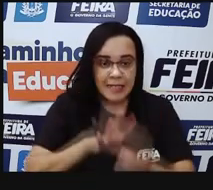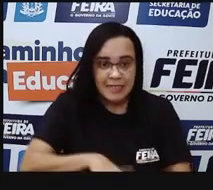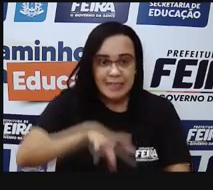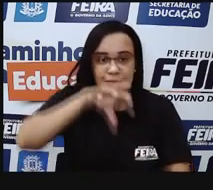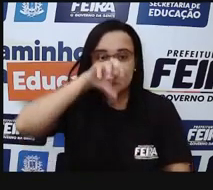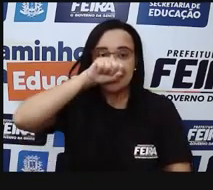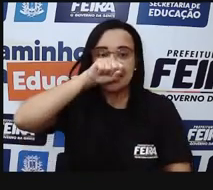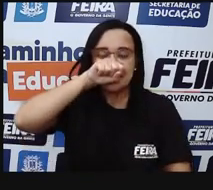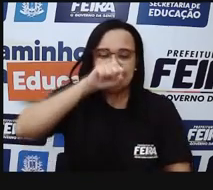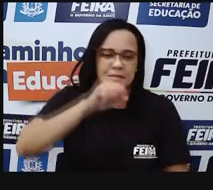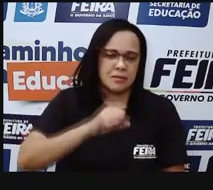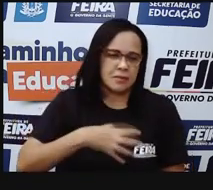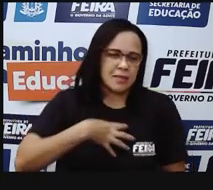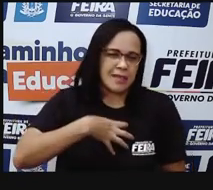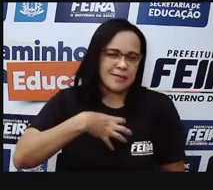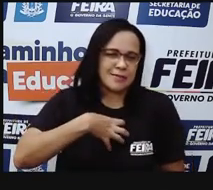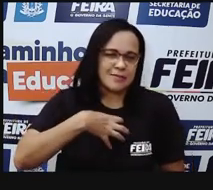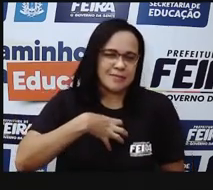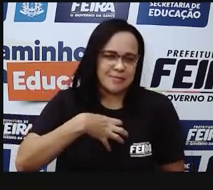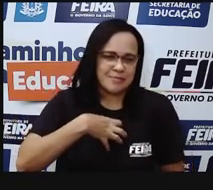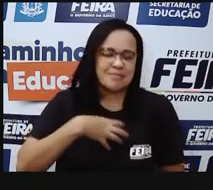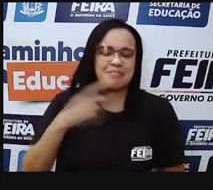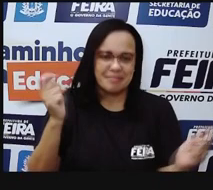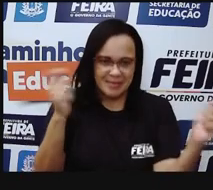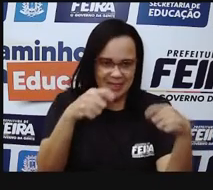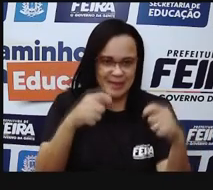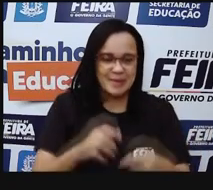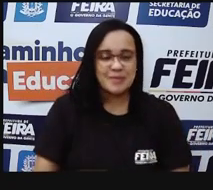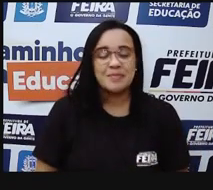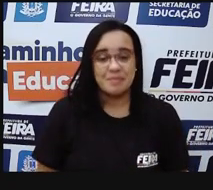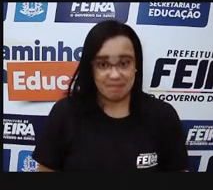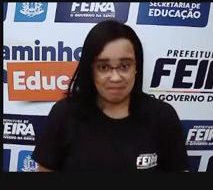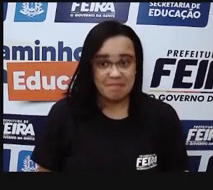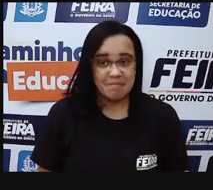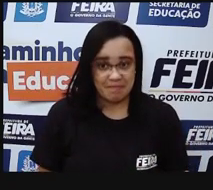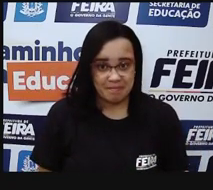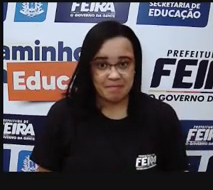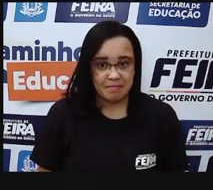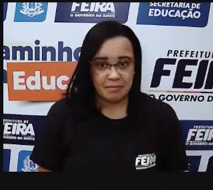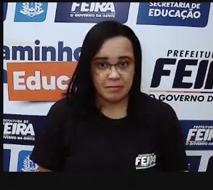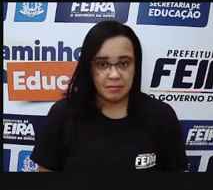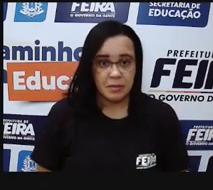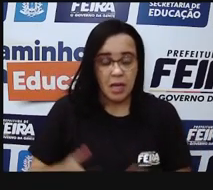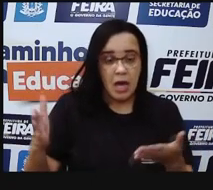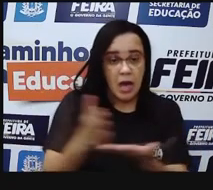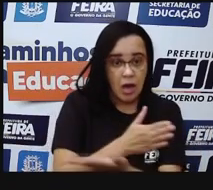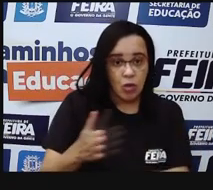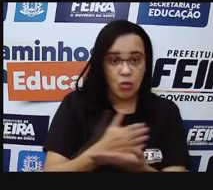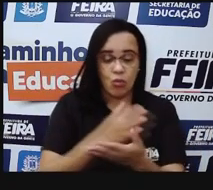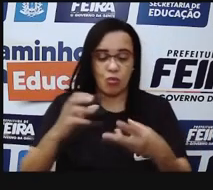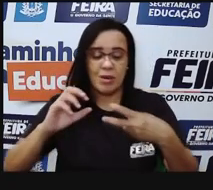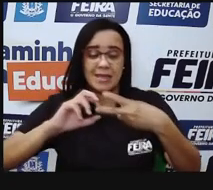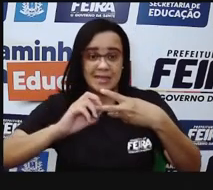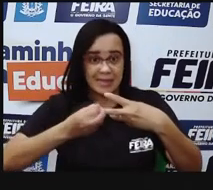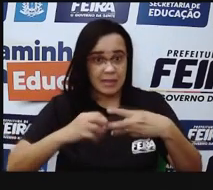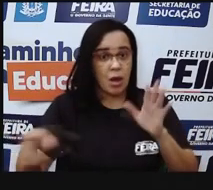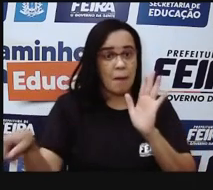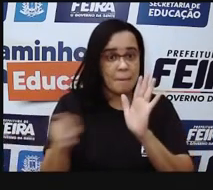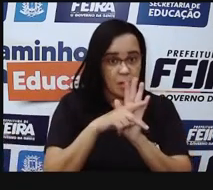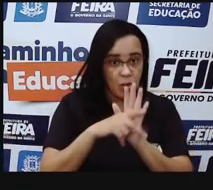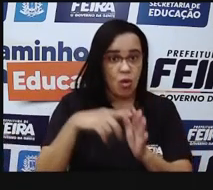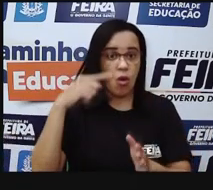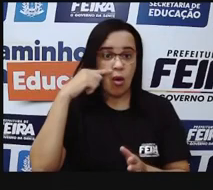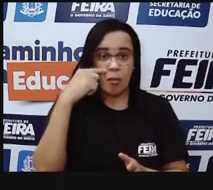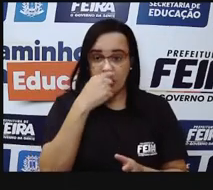a gente vai ter, né? Algumas células especializadas também para o